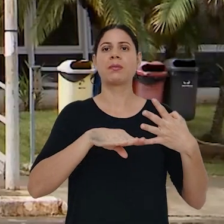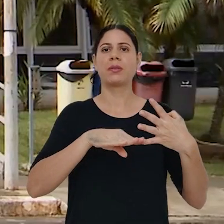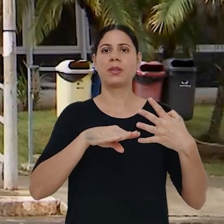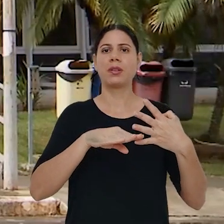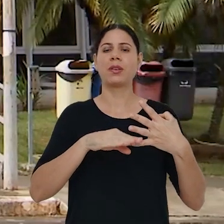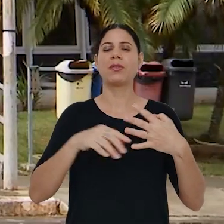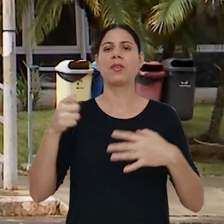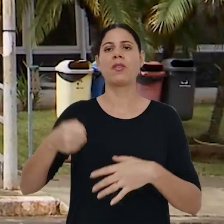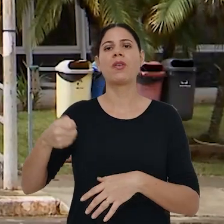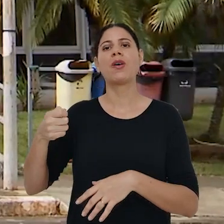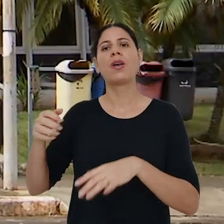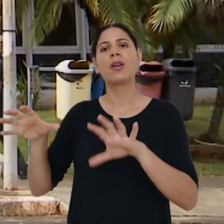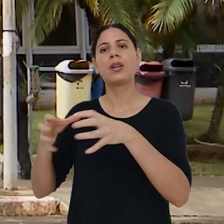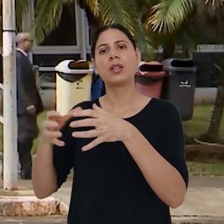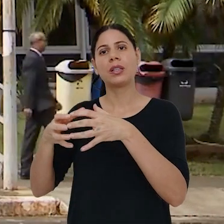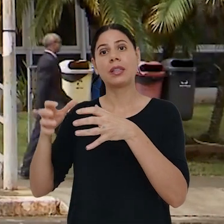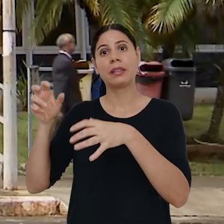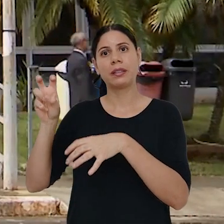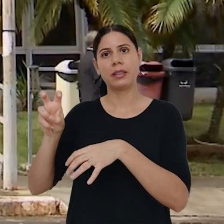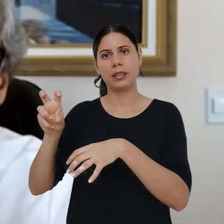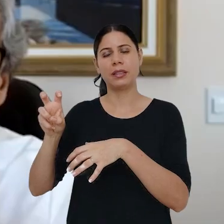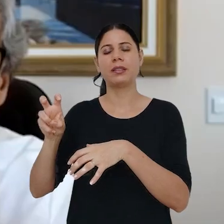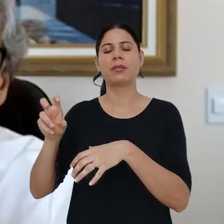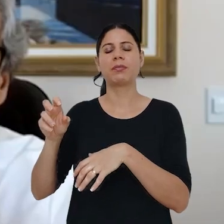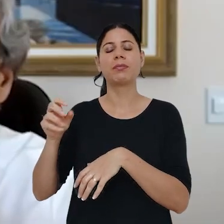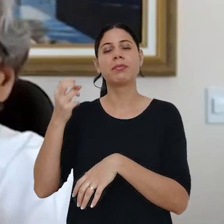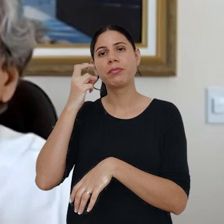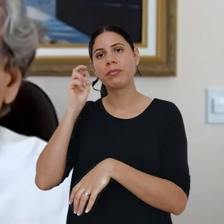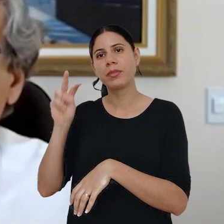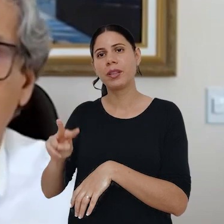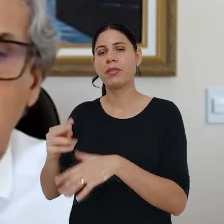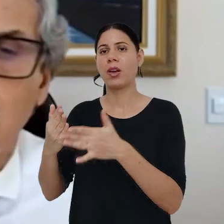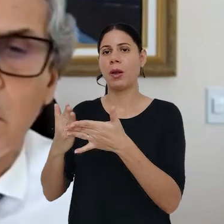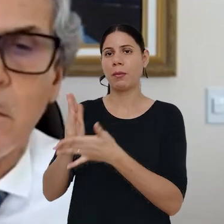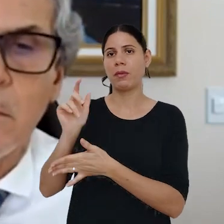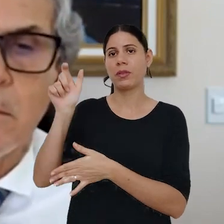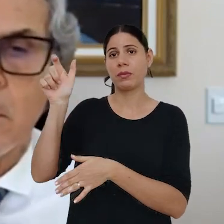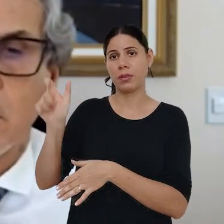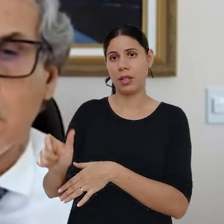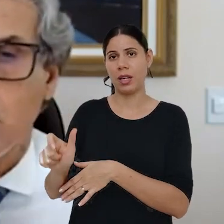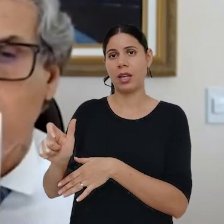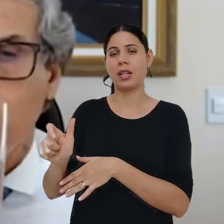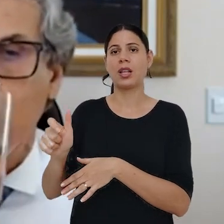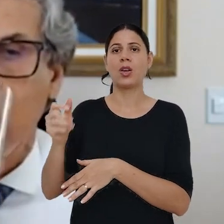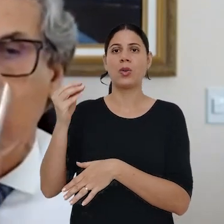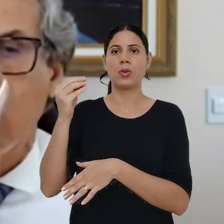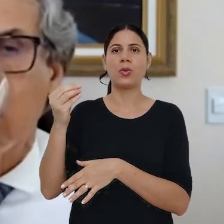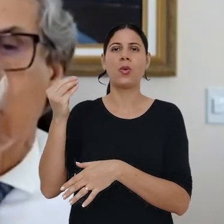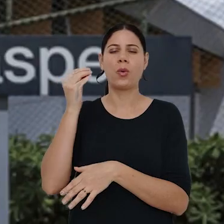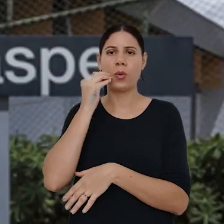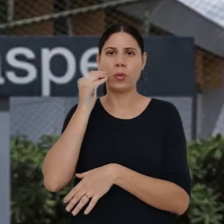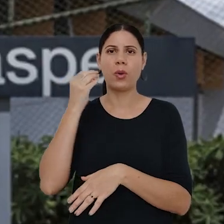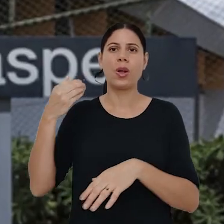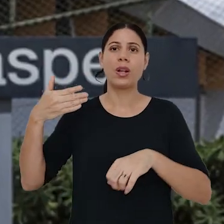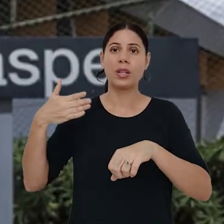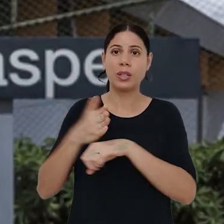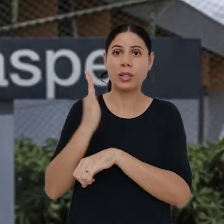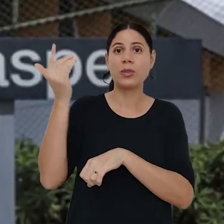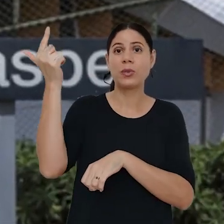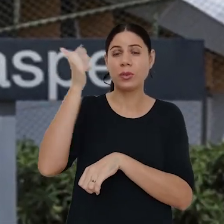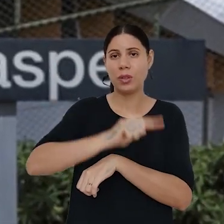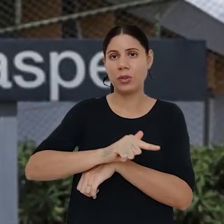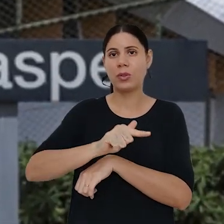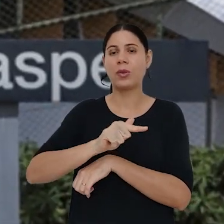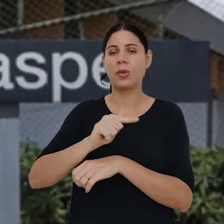confirmada pela quinta turma do TRF da primeira região que, tendo em vista a aprovação da candidata no novo teste, determinou ao